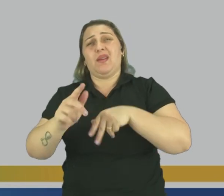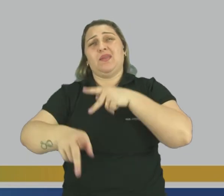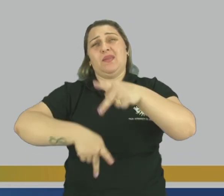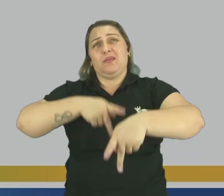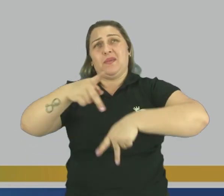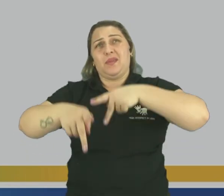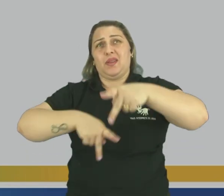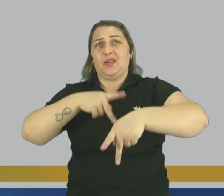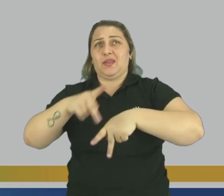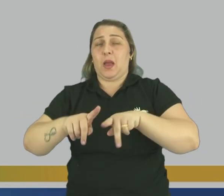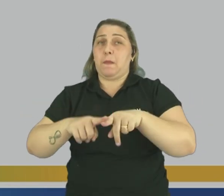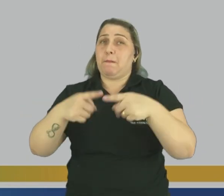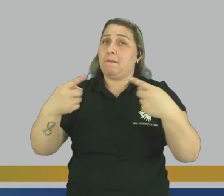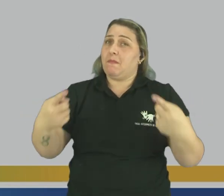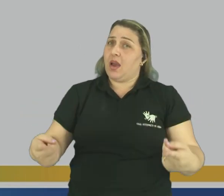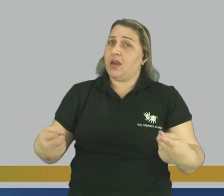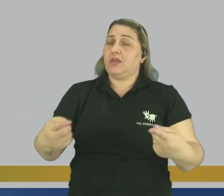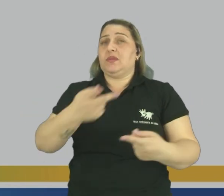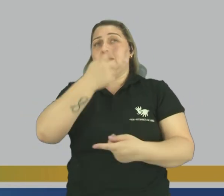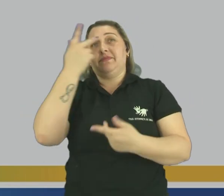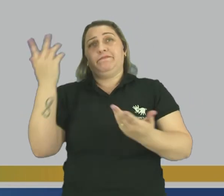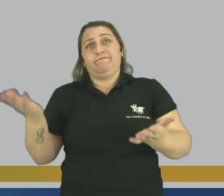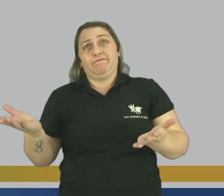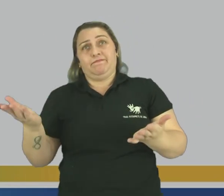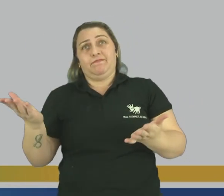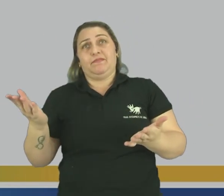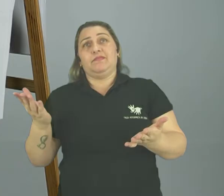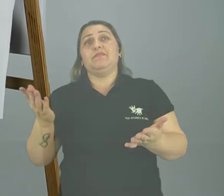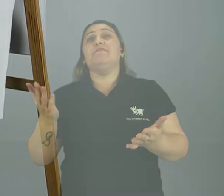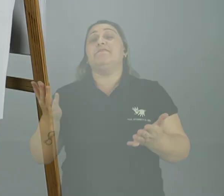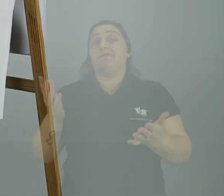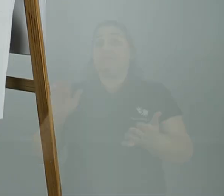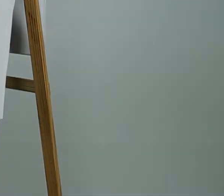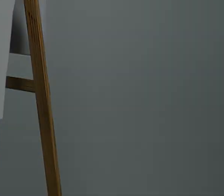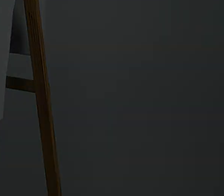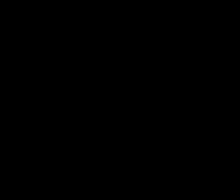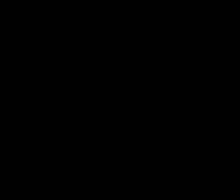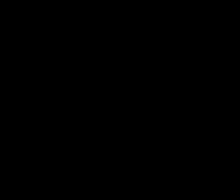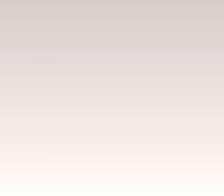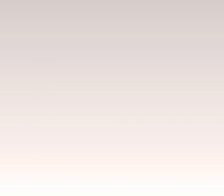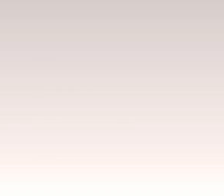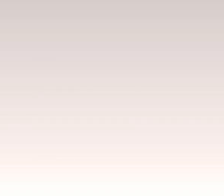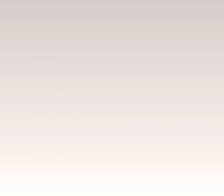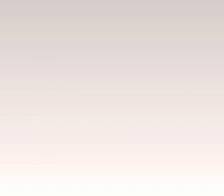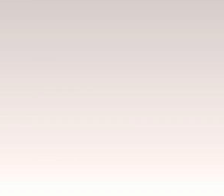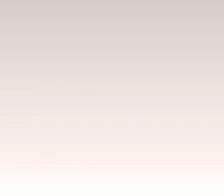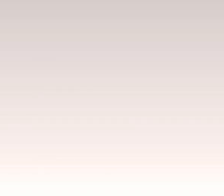população Mas isso Pessoal É assunto Para a nossa Próxima aula